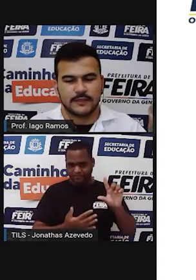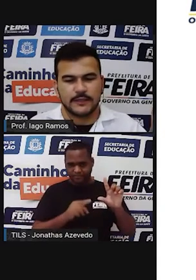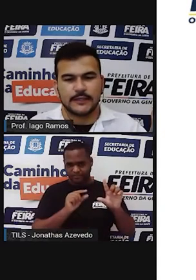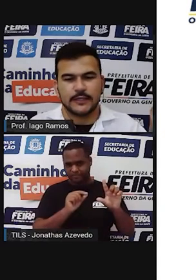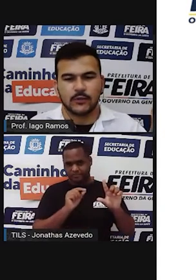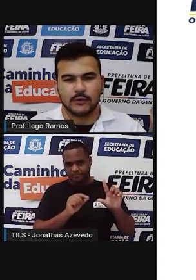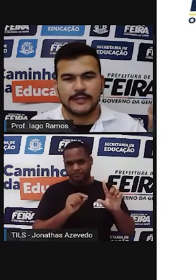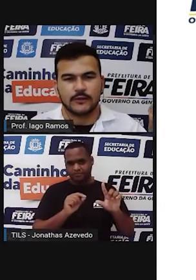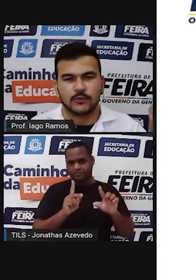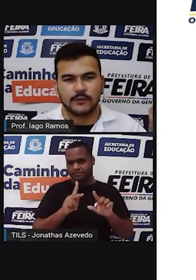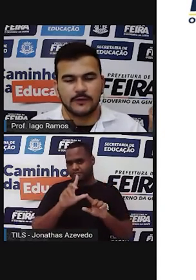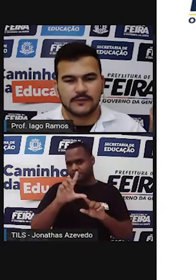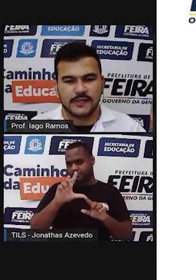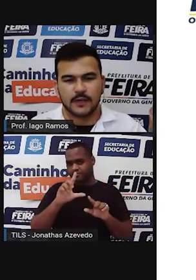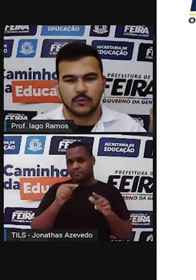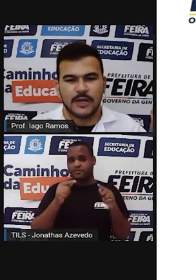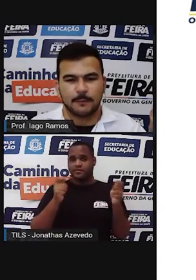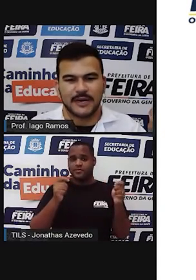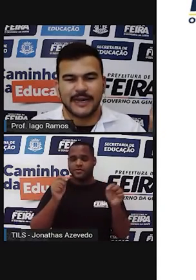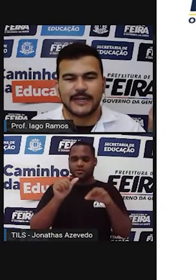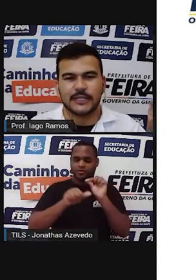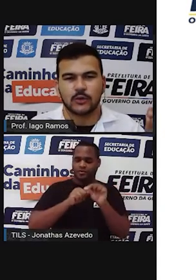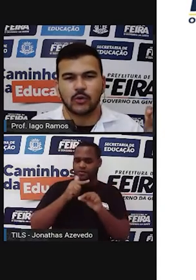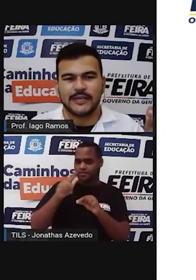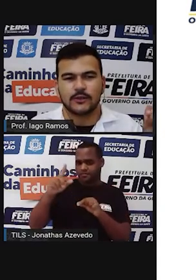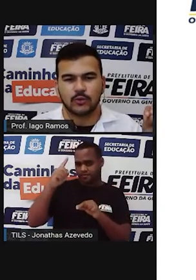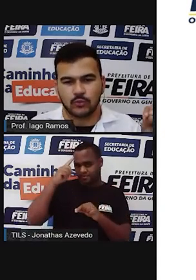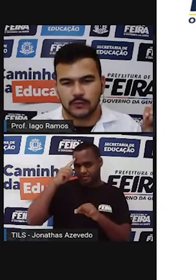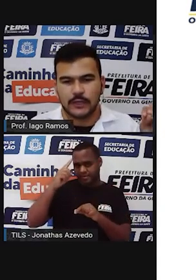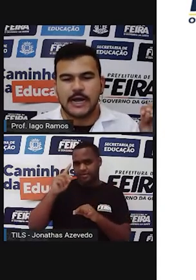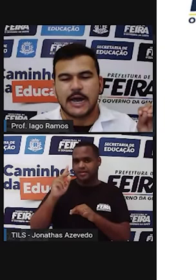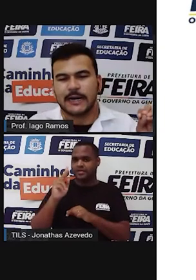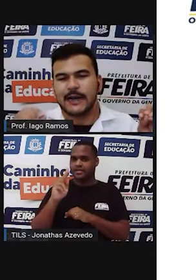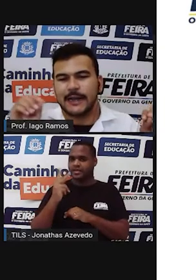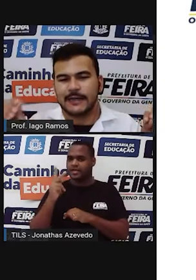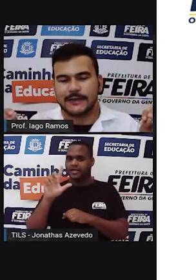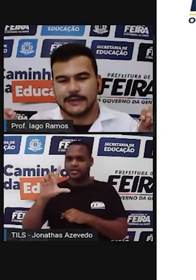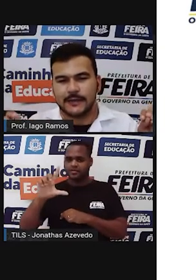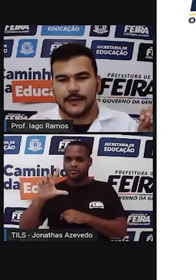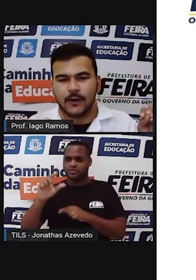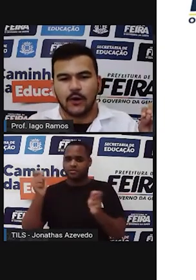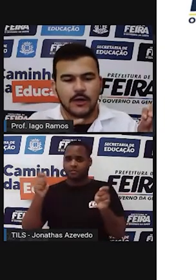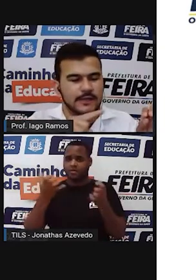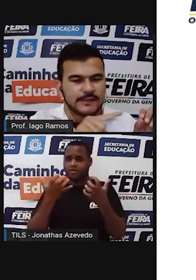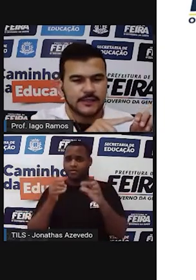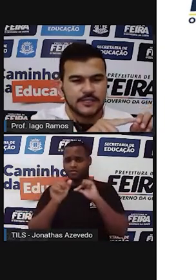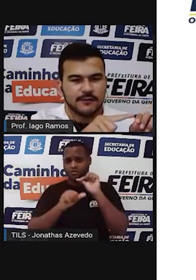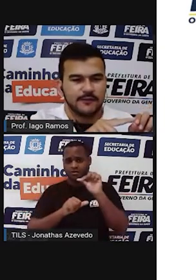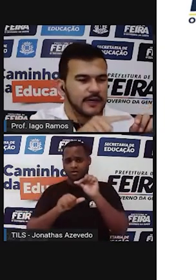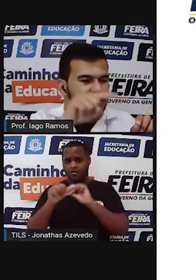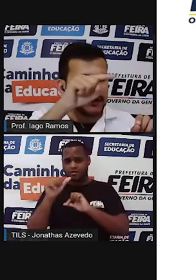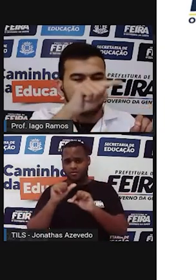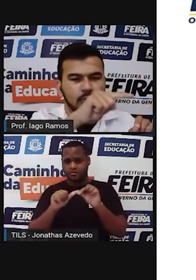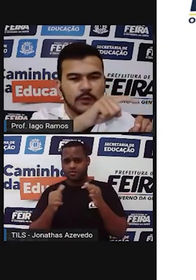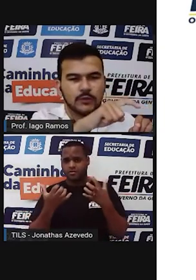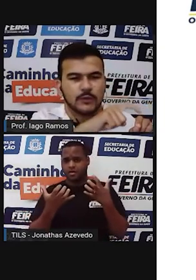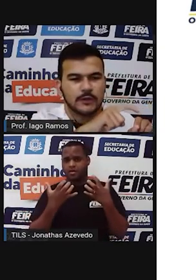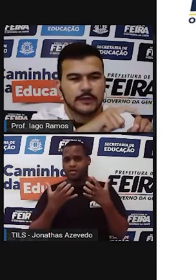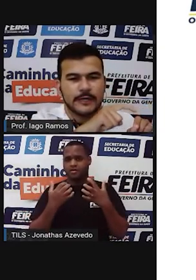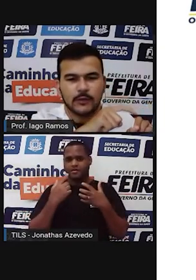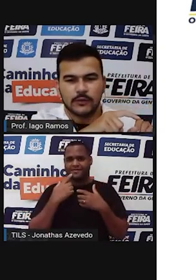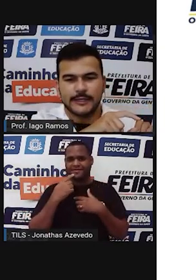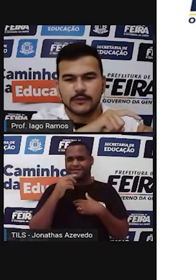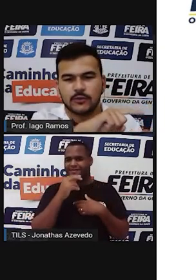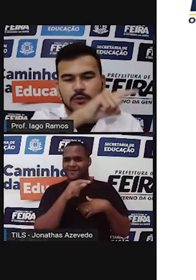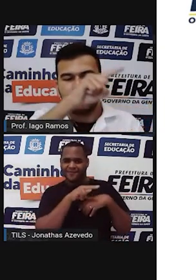coisa em quilolitro e você quer mudar para hectolitro, HL, olha a setinha verde que pula do